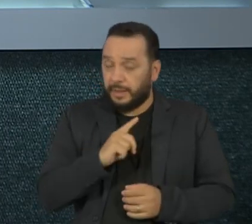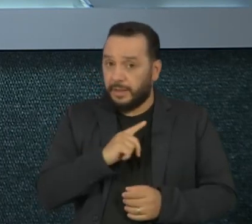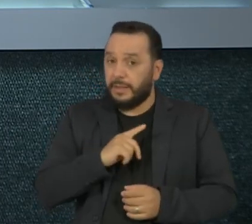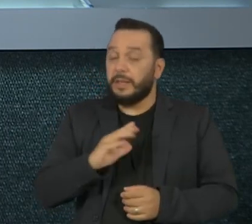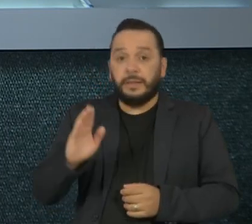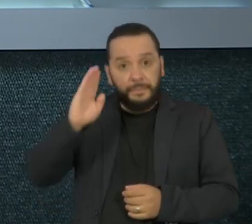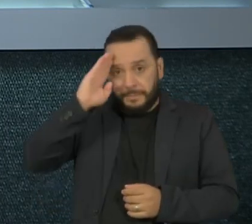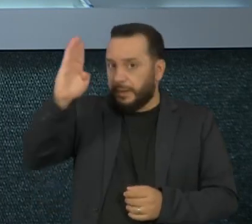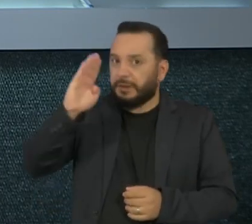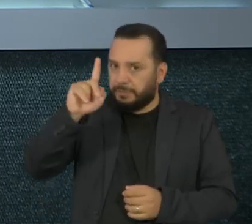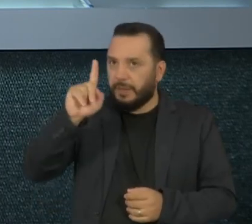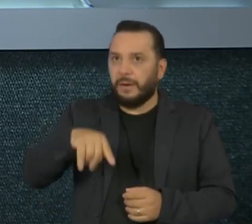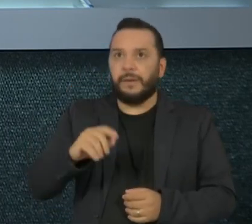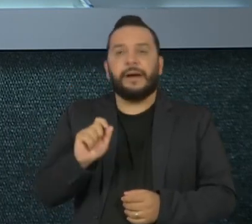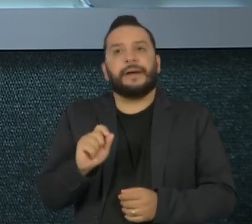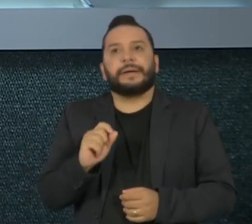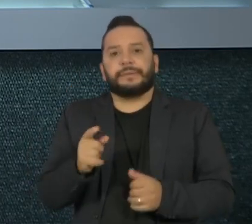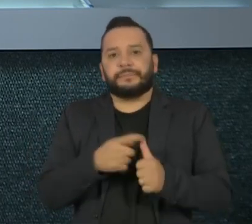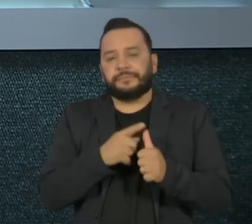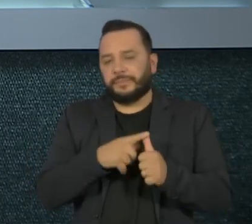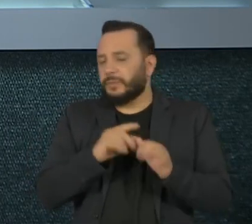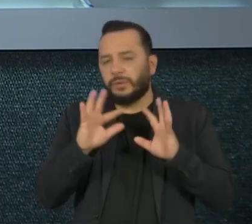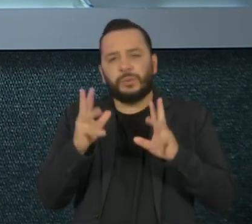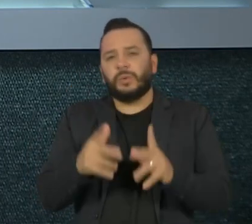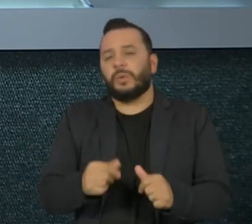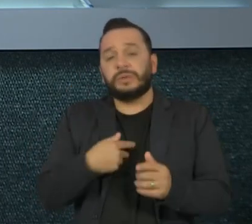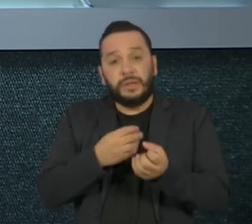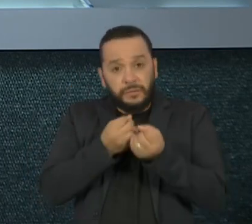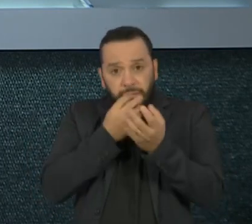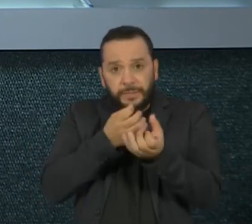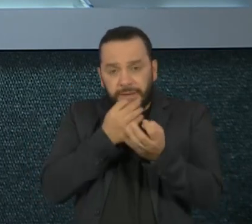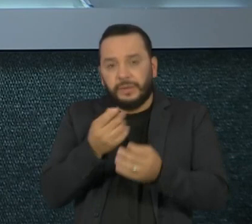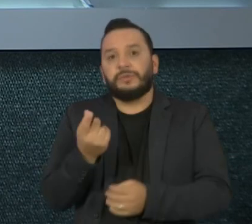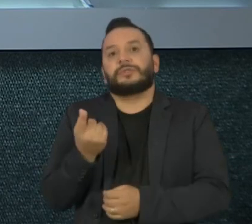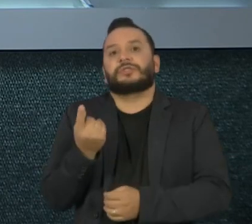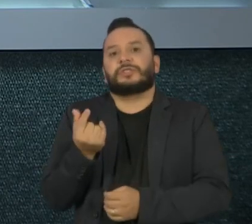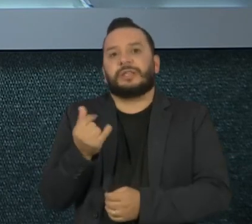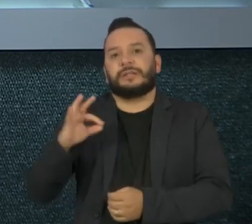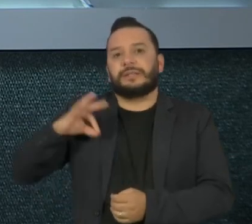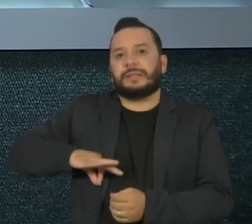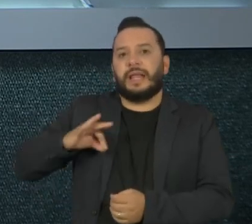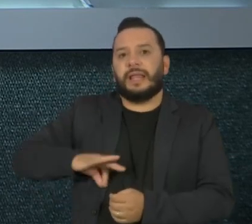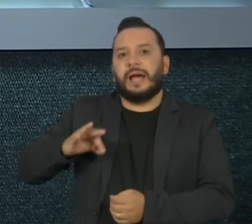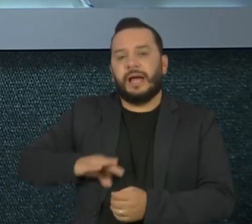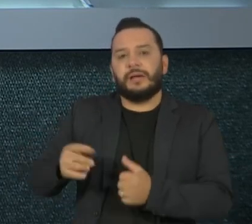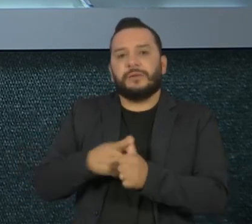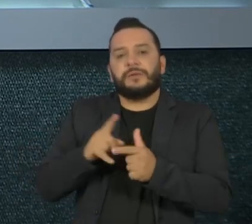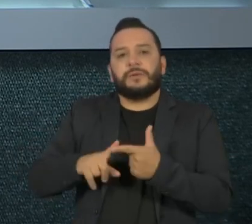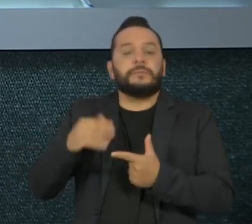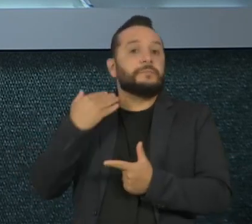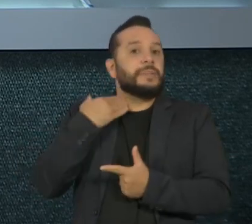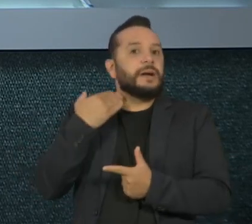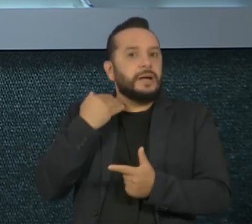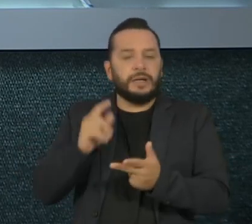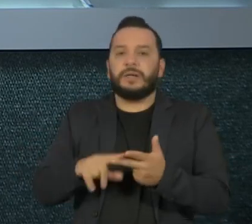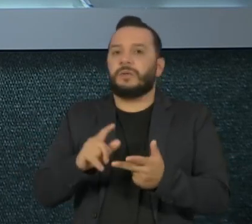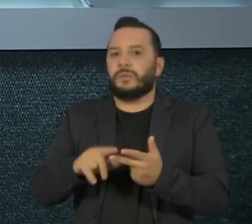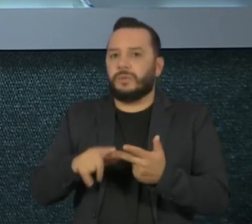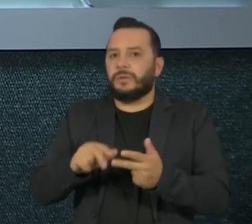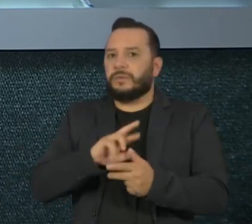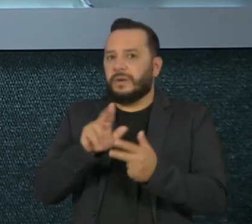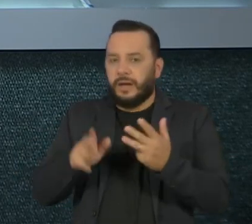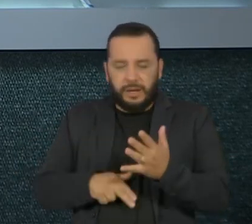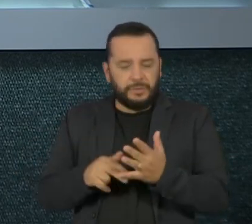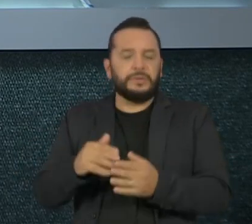básicos, vamos falar assim, são todos os informes de rendimento das instituições financeiras nas quais a gente tem alguma